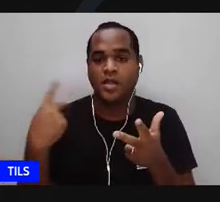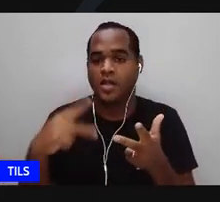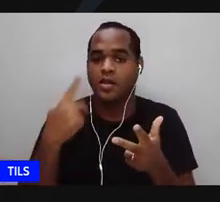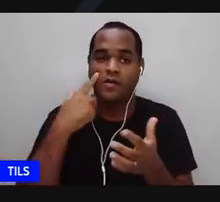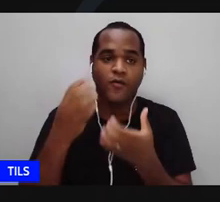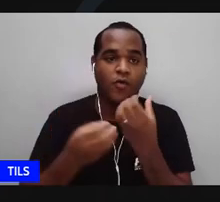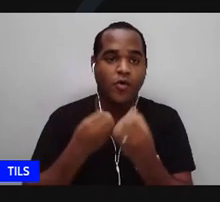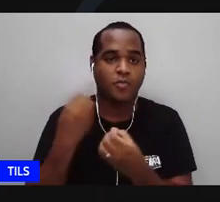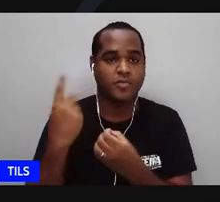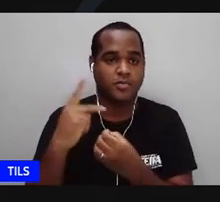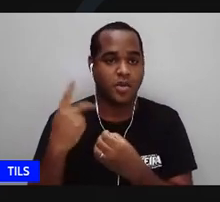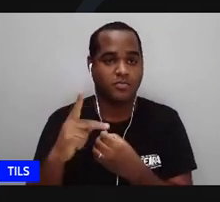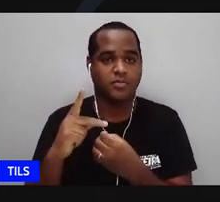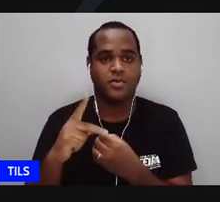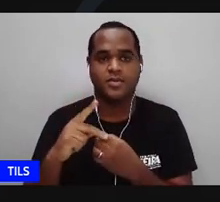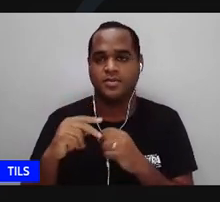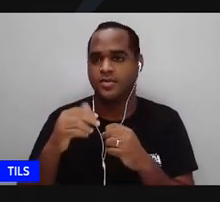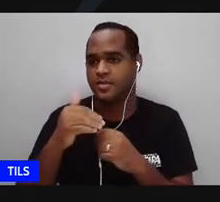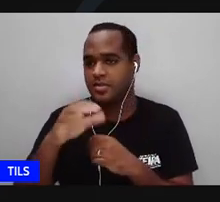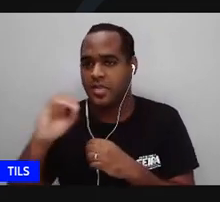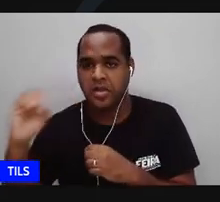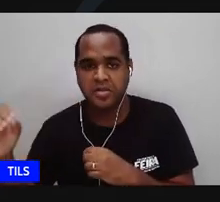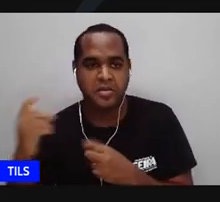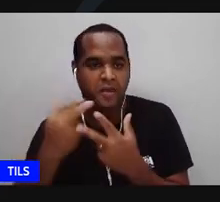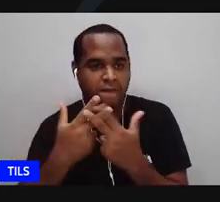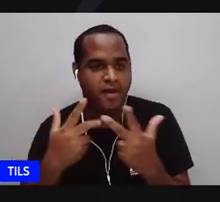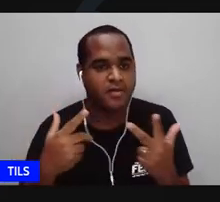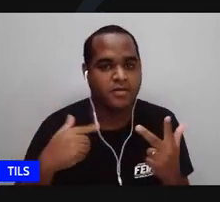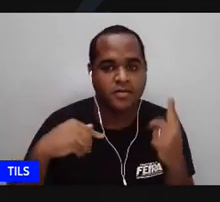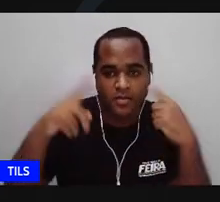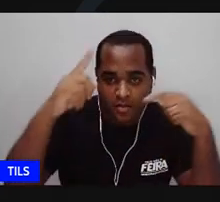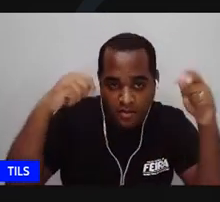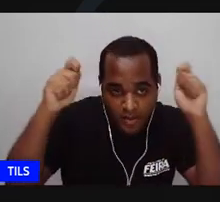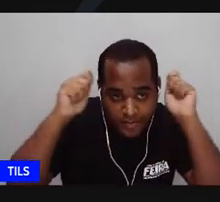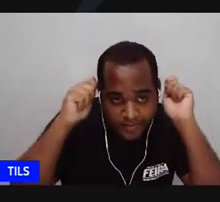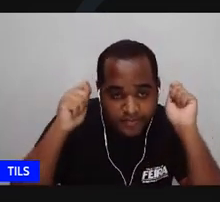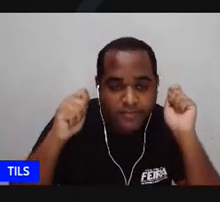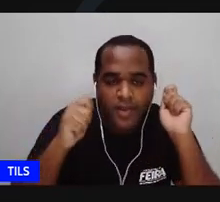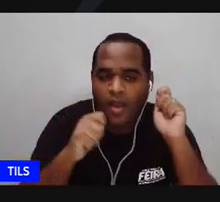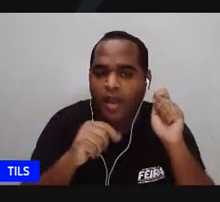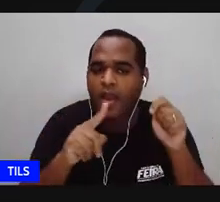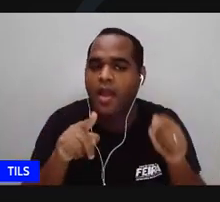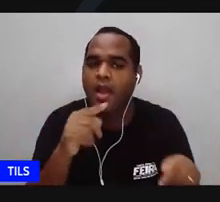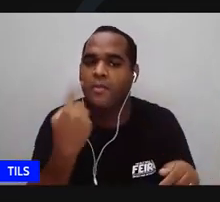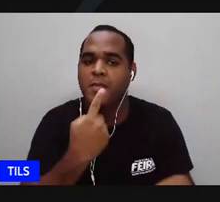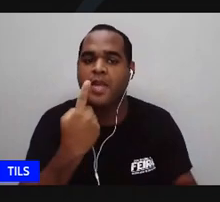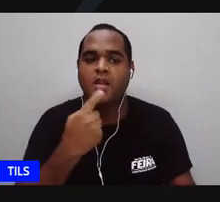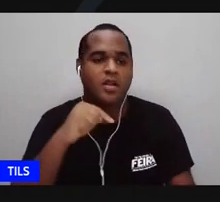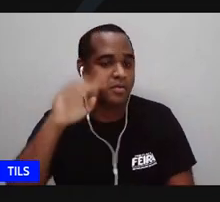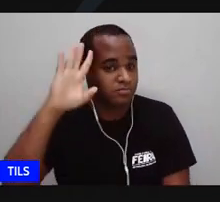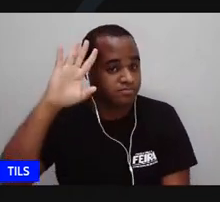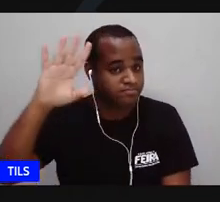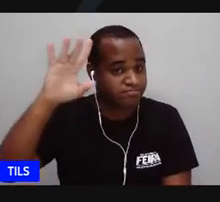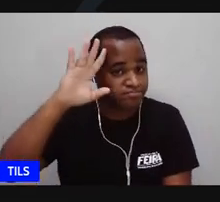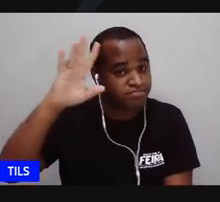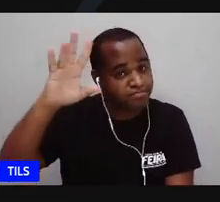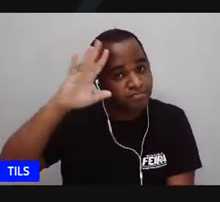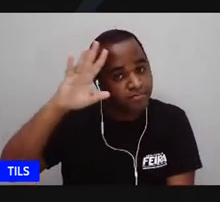gentes e sem gentes também tá nessa primeira foto ela está pensativa